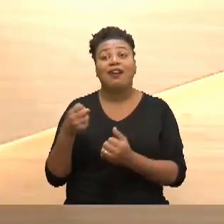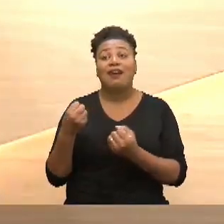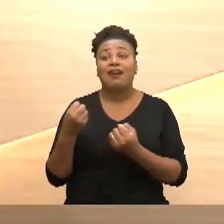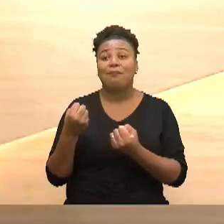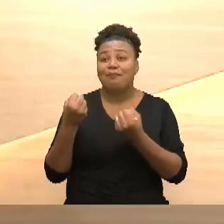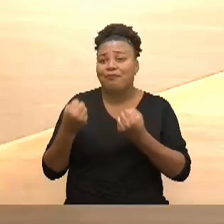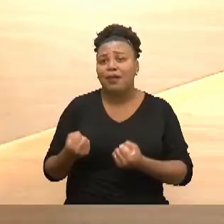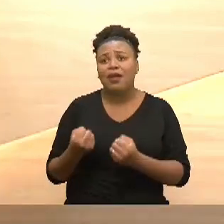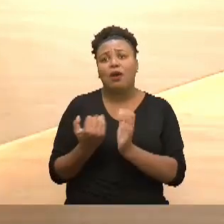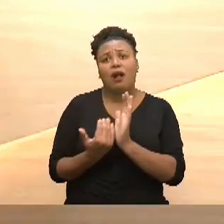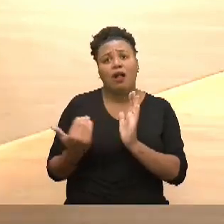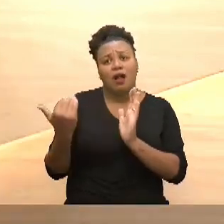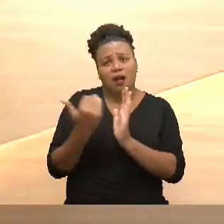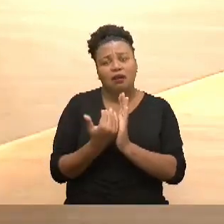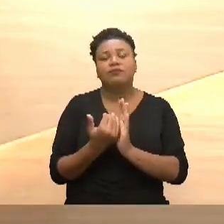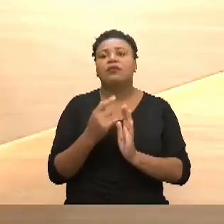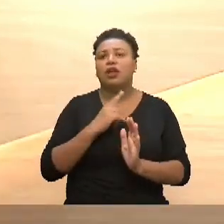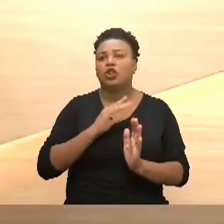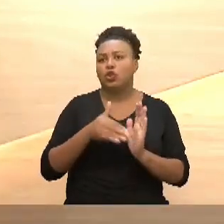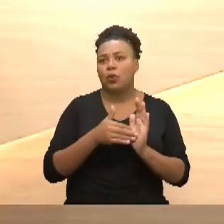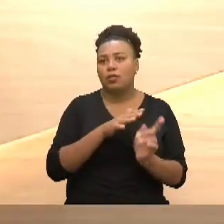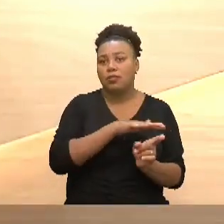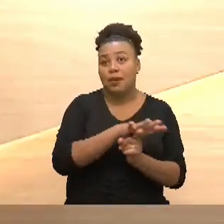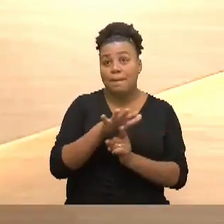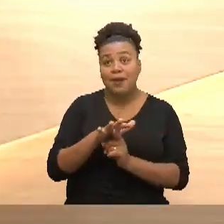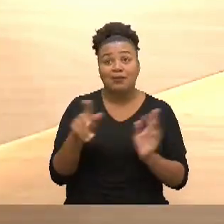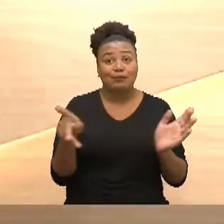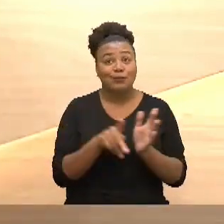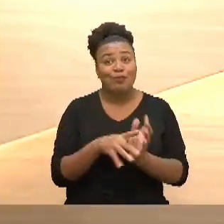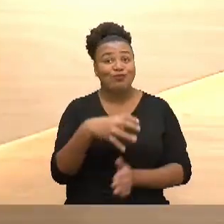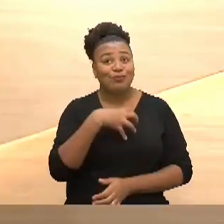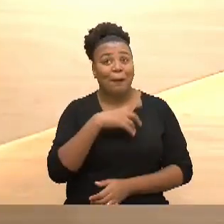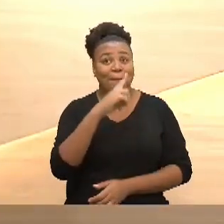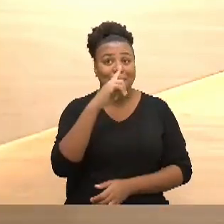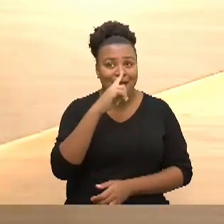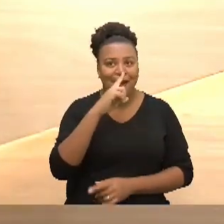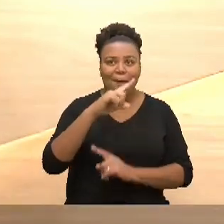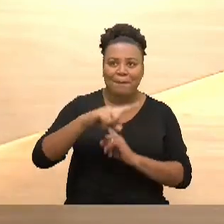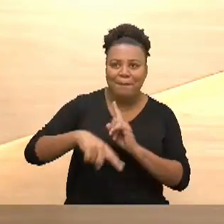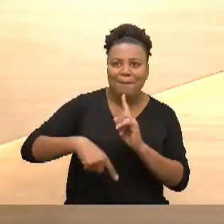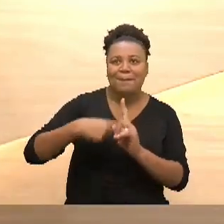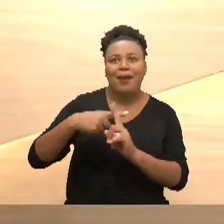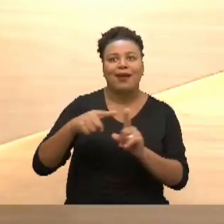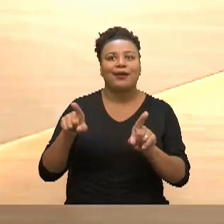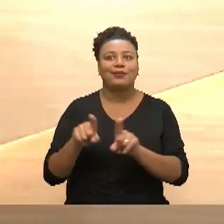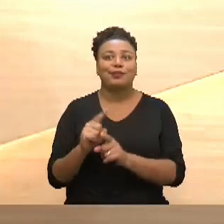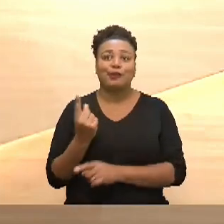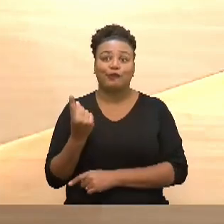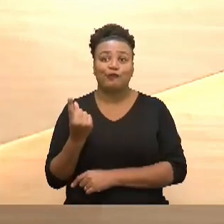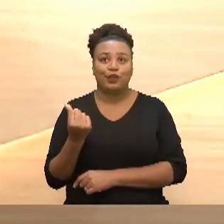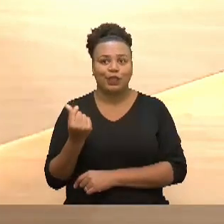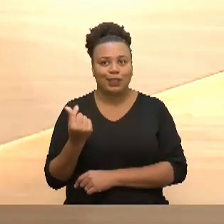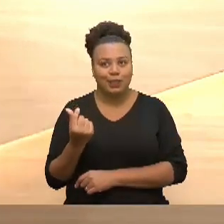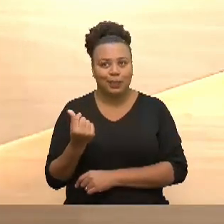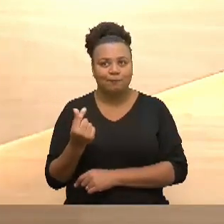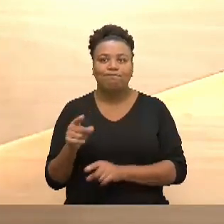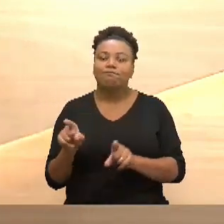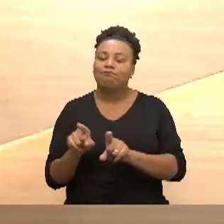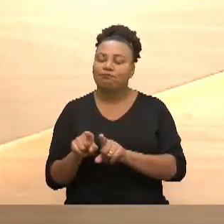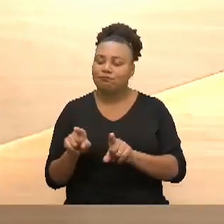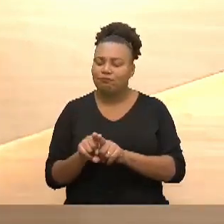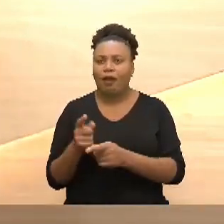por quê? Além de todas as demandas que a maternidade tem, tem toda a questão financeira, né, para